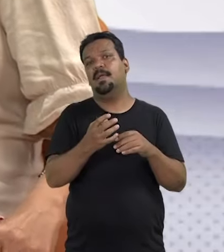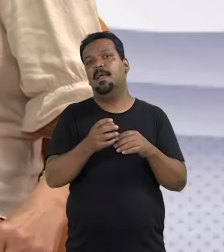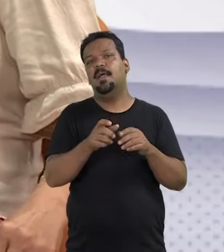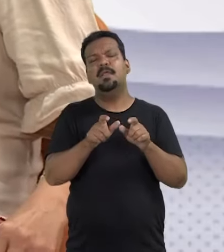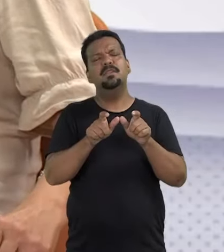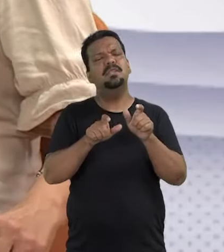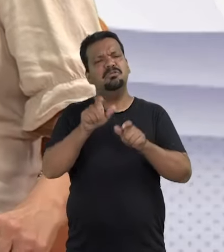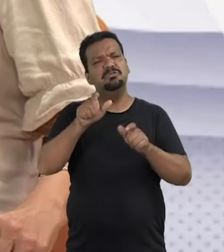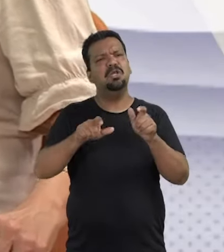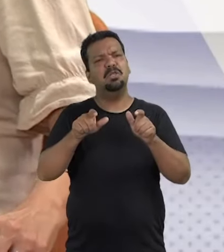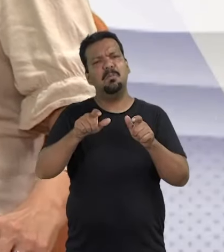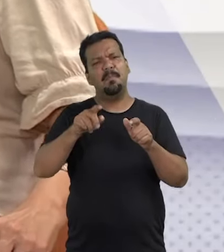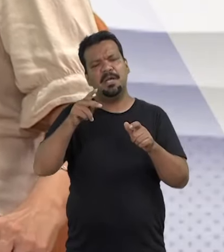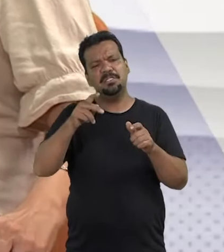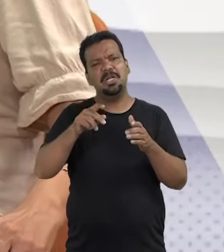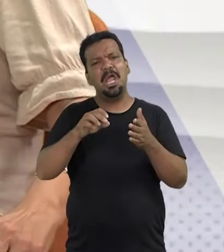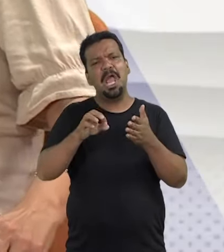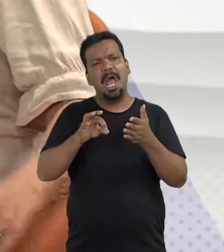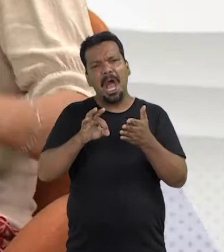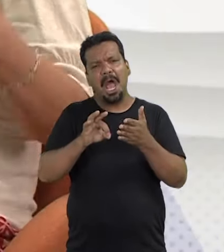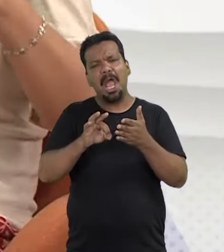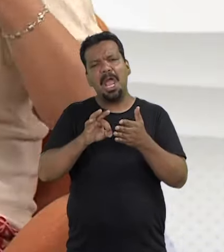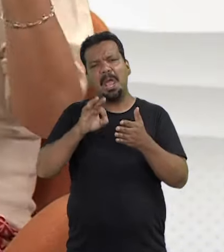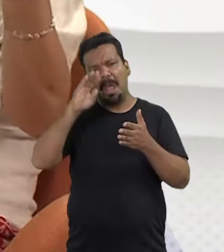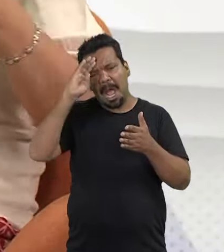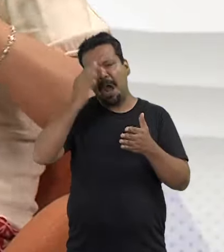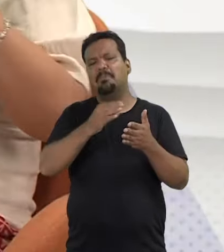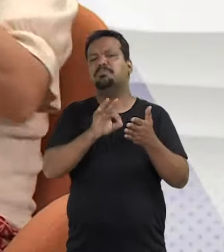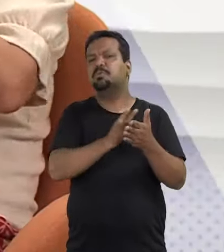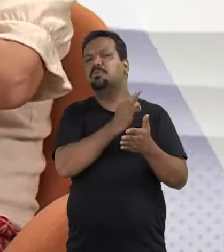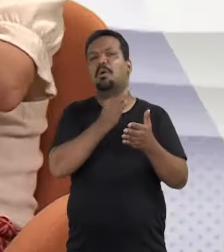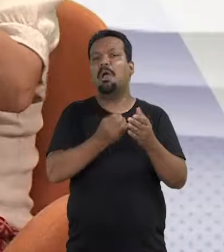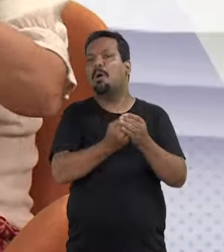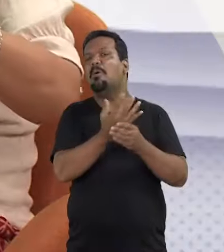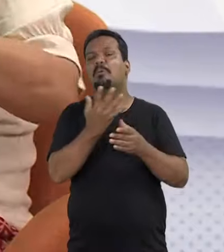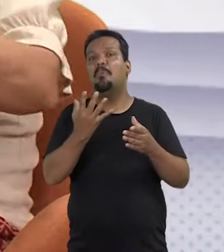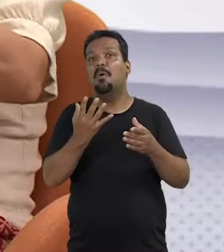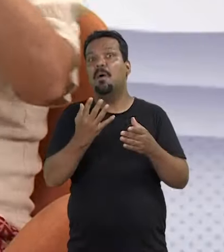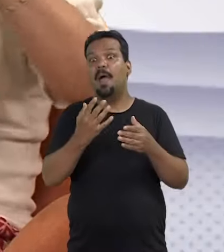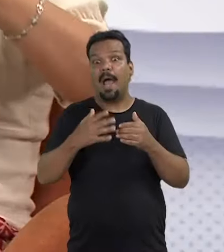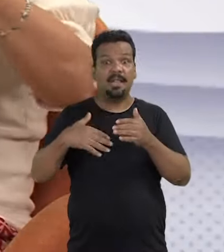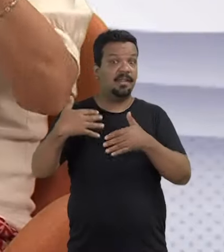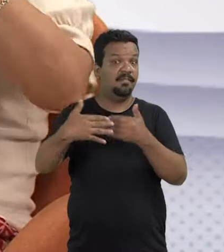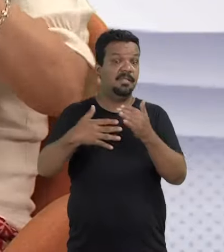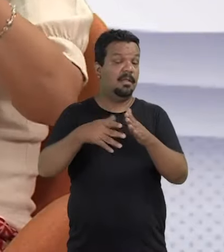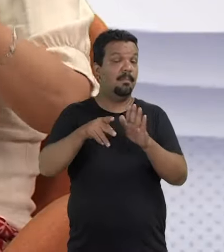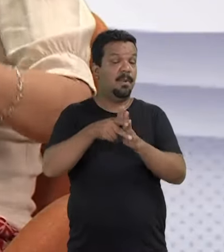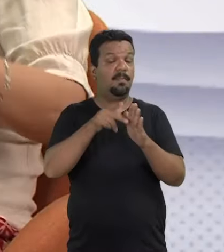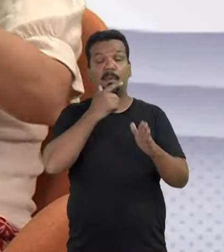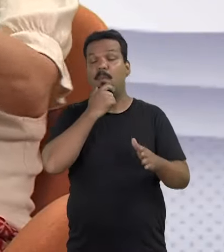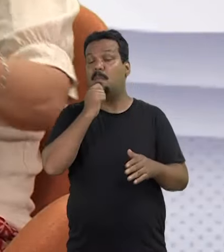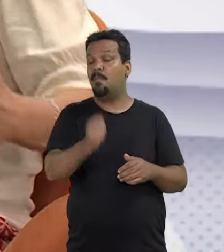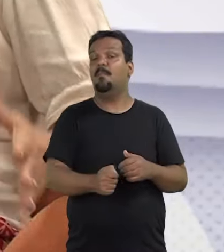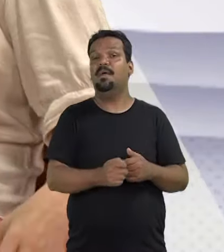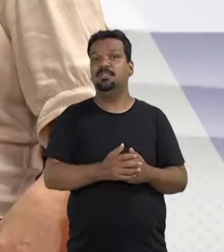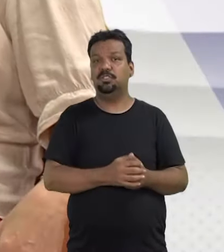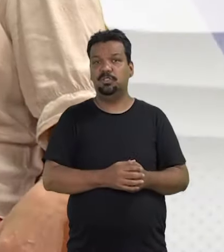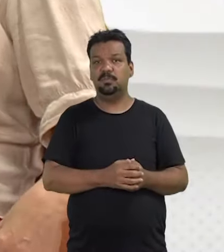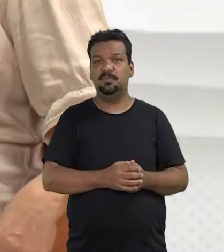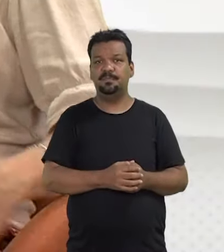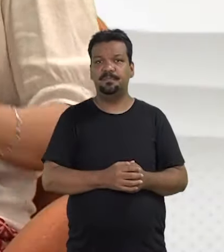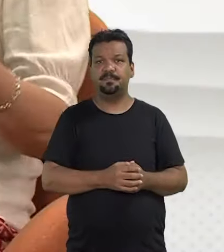forma mais autoral mesmo e não sendo atravessada pelas questões do machismo,